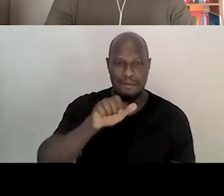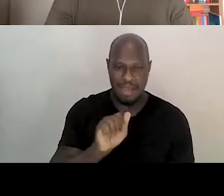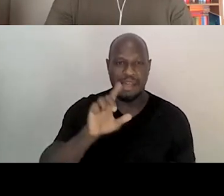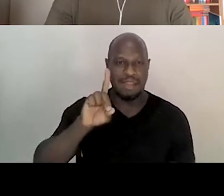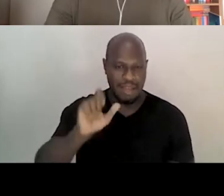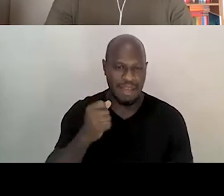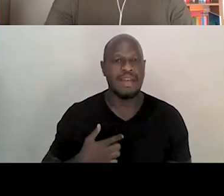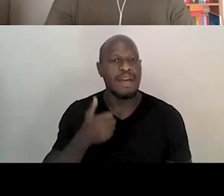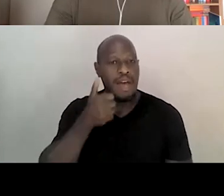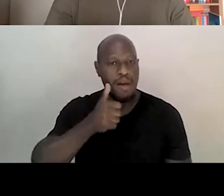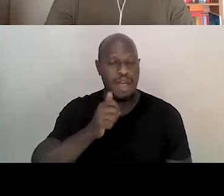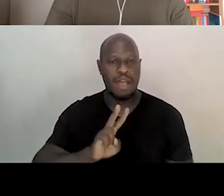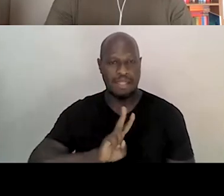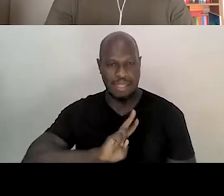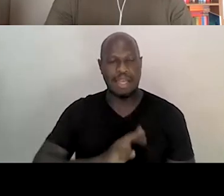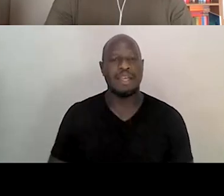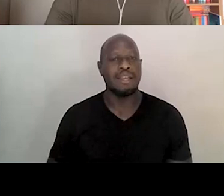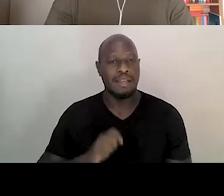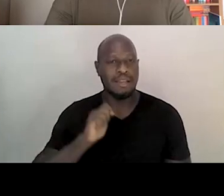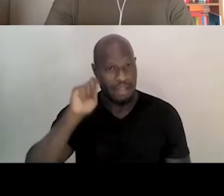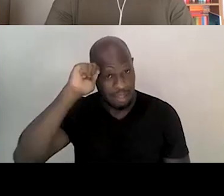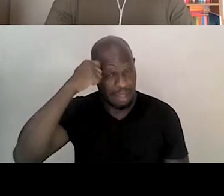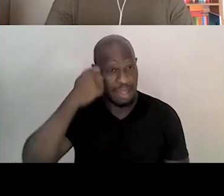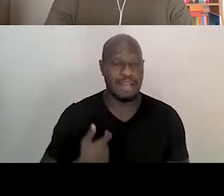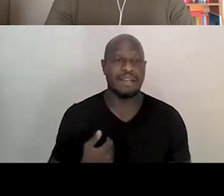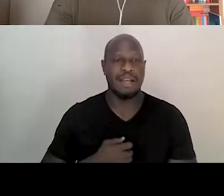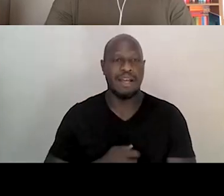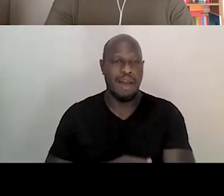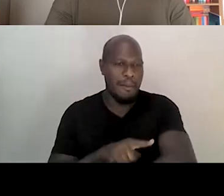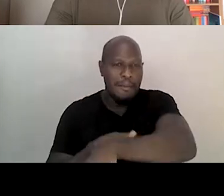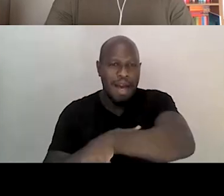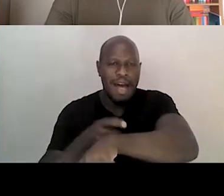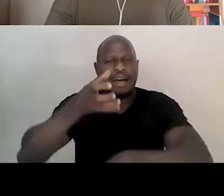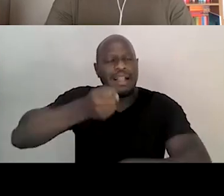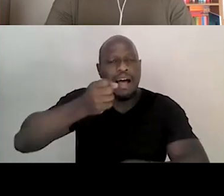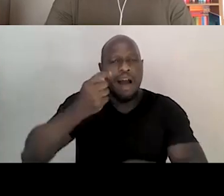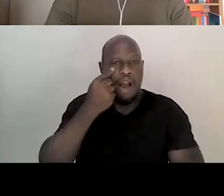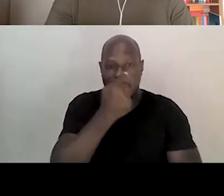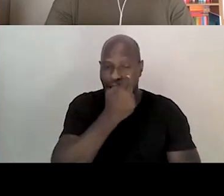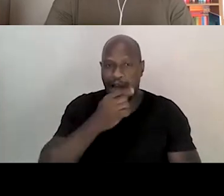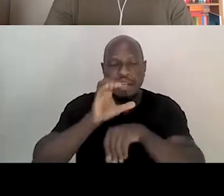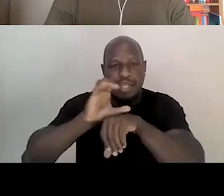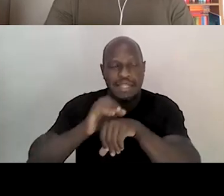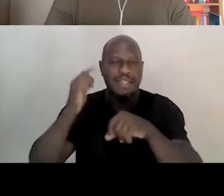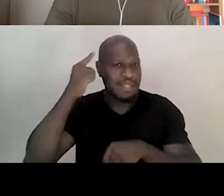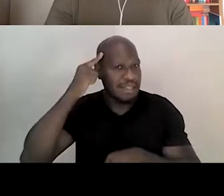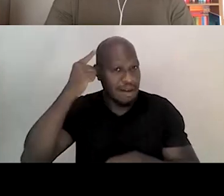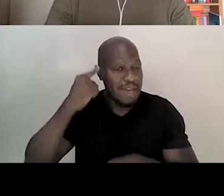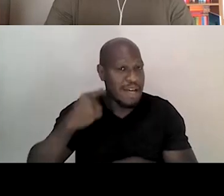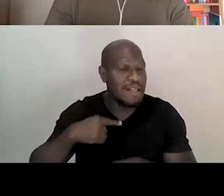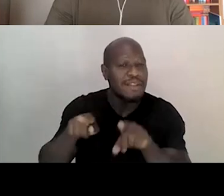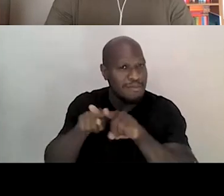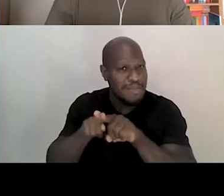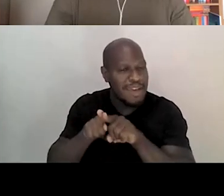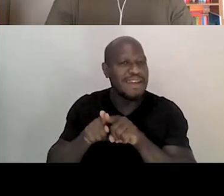cis, uma mulher negra, de pele clara. Tenho olhos castanhos, cabelos também castanhos. Meus